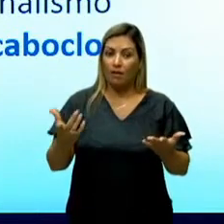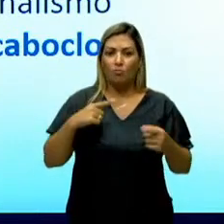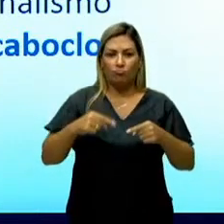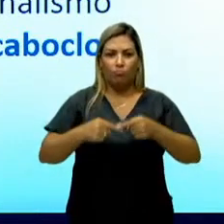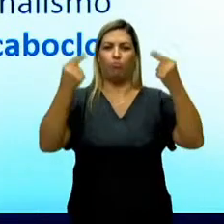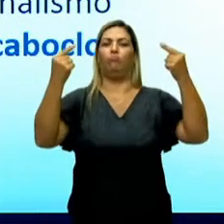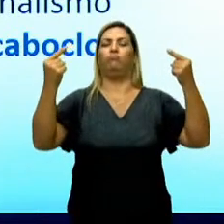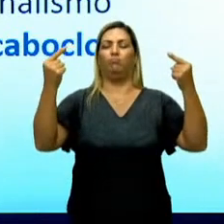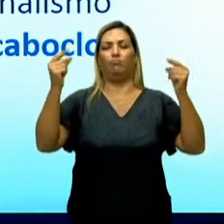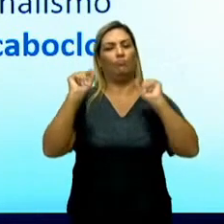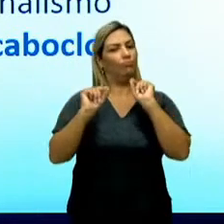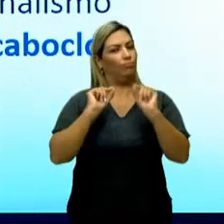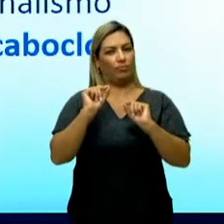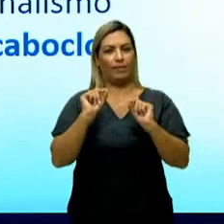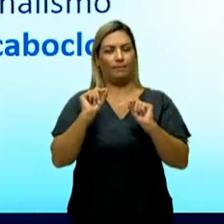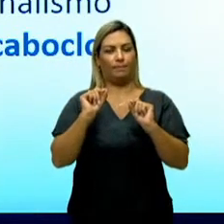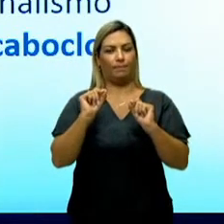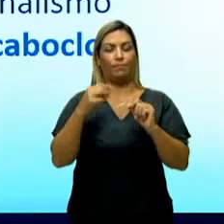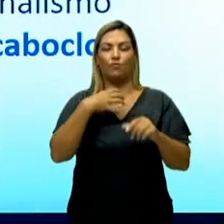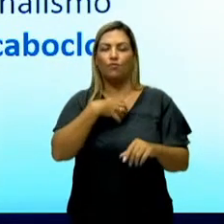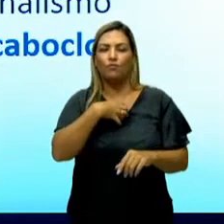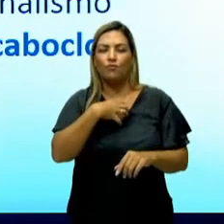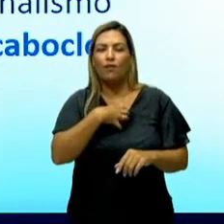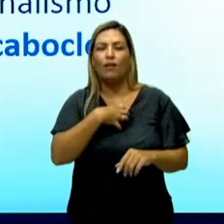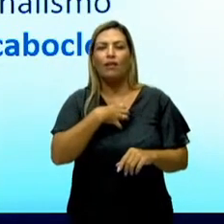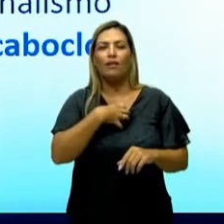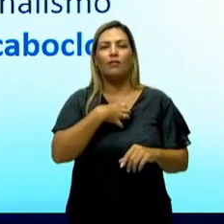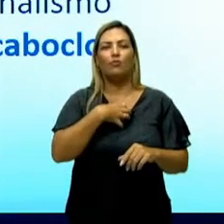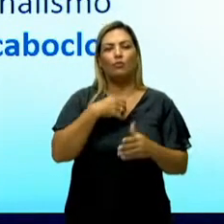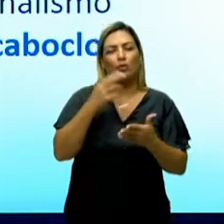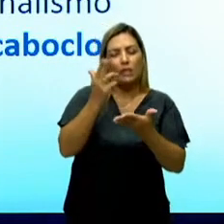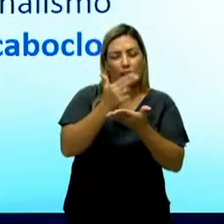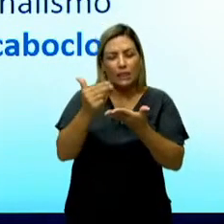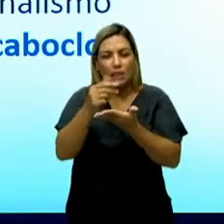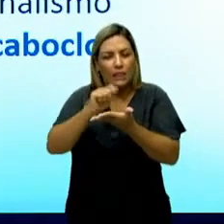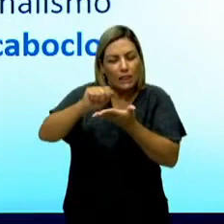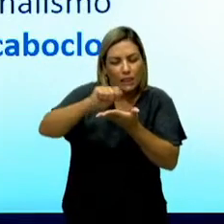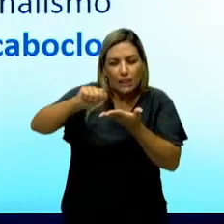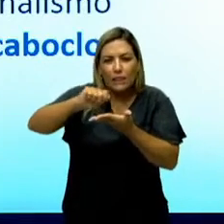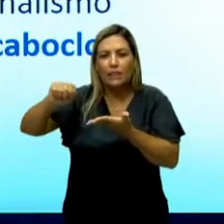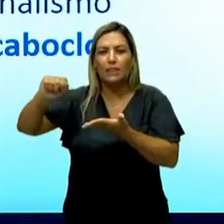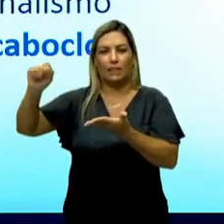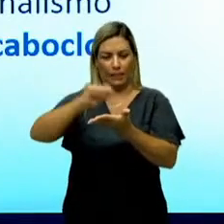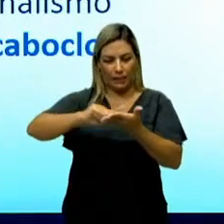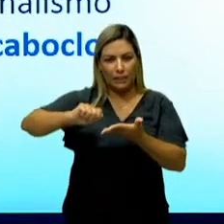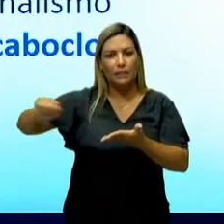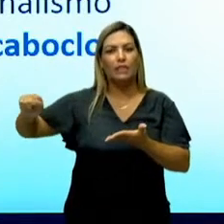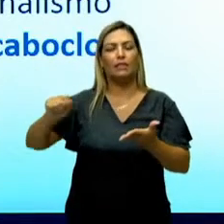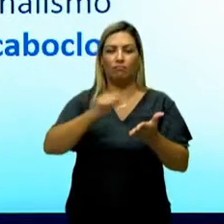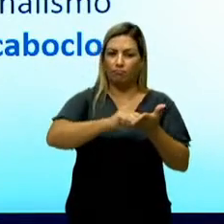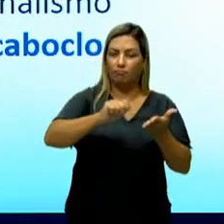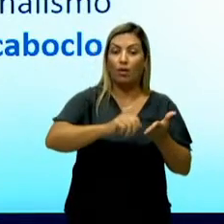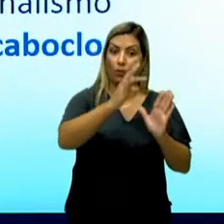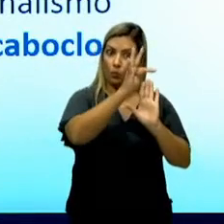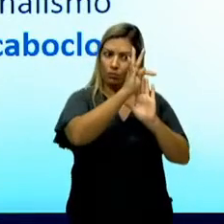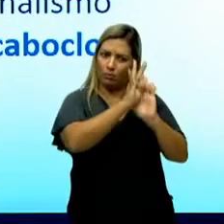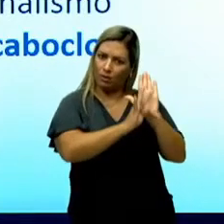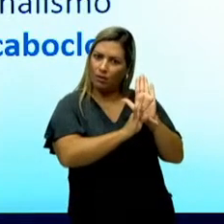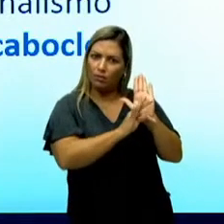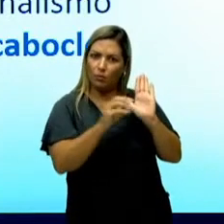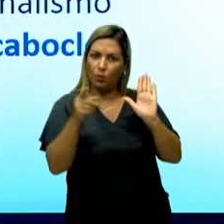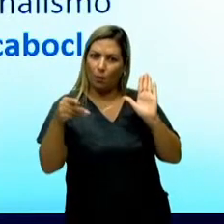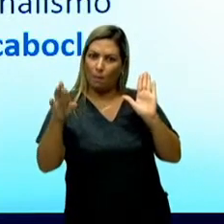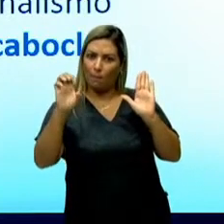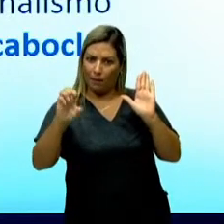se rompa com aquela forma mais rebuscada que a gente tinha de produção. O texto pré